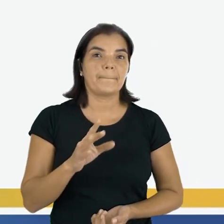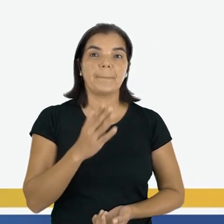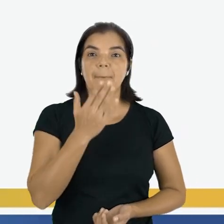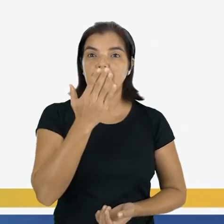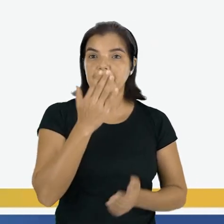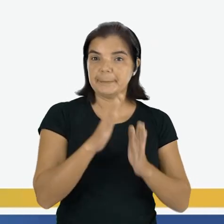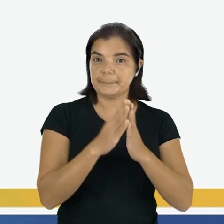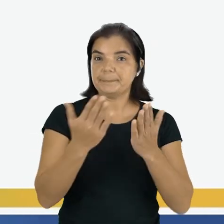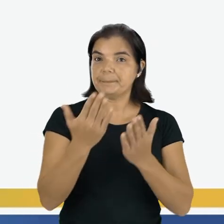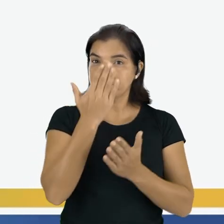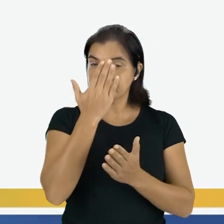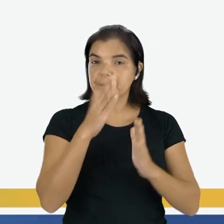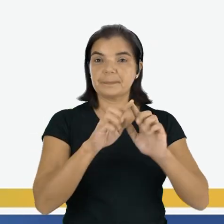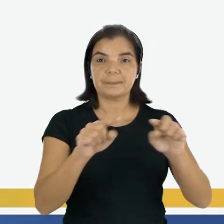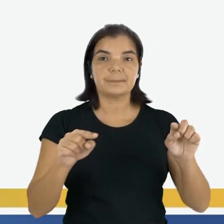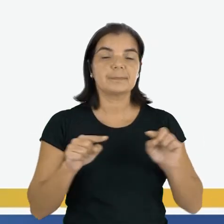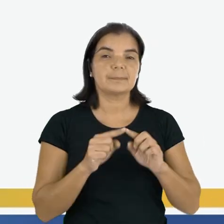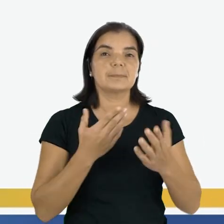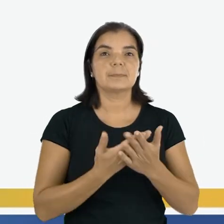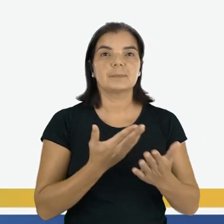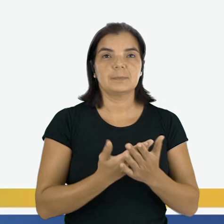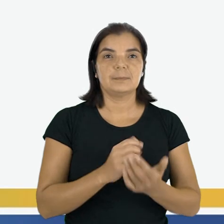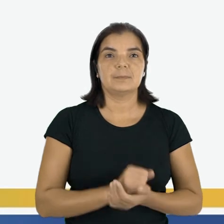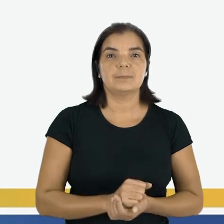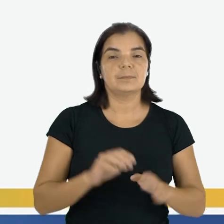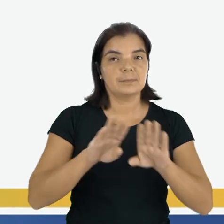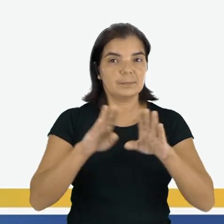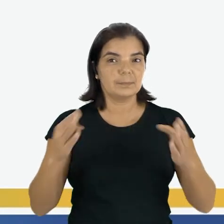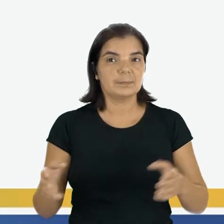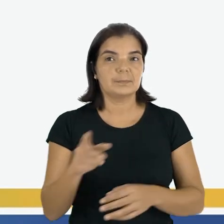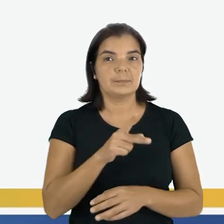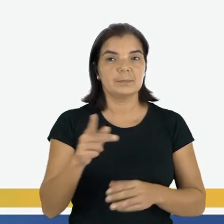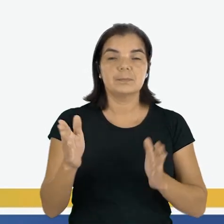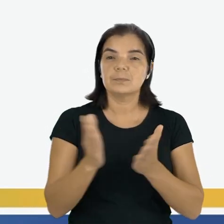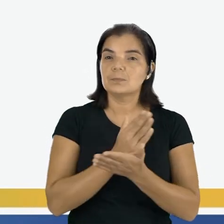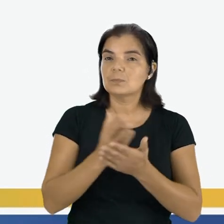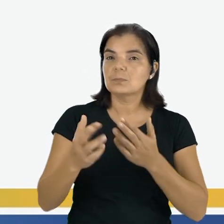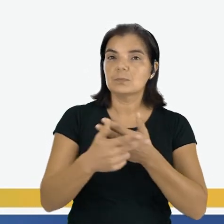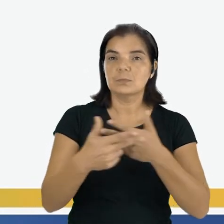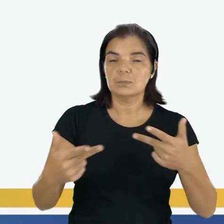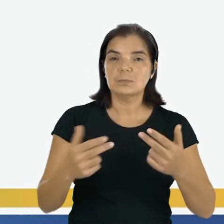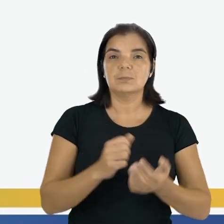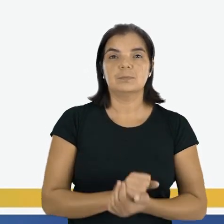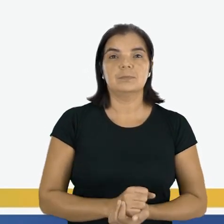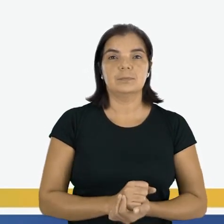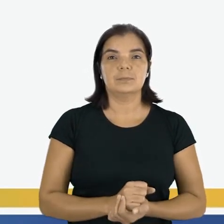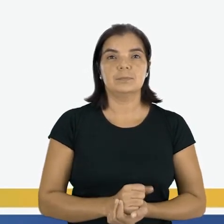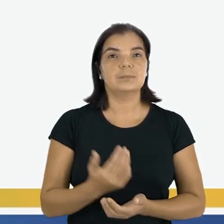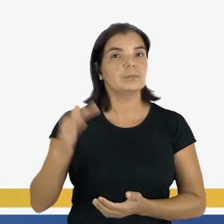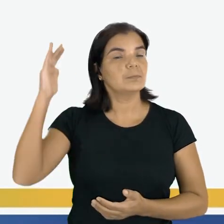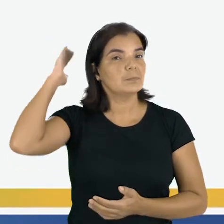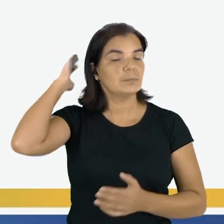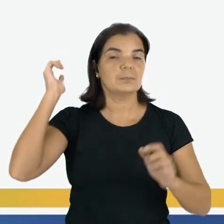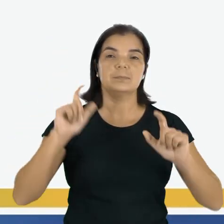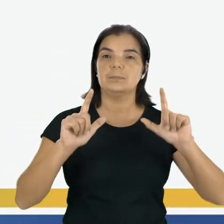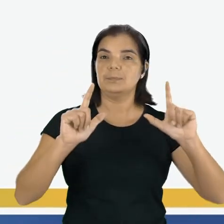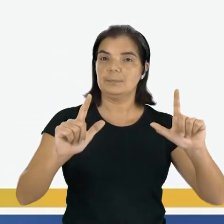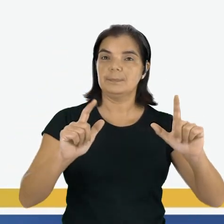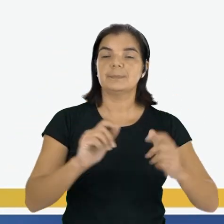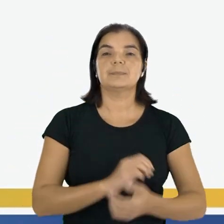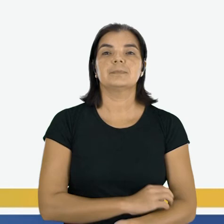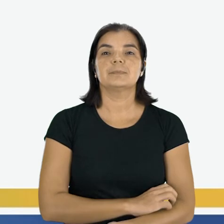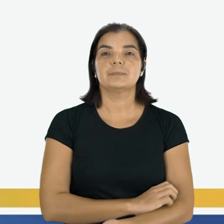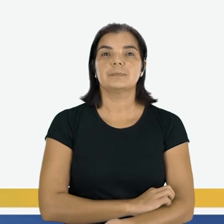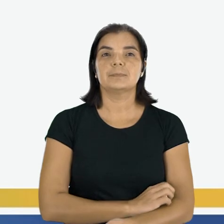frente da sala de aula. A mesa da professora com alguns objetos. Atrás da mesa tem o quadro.